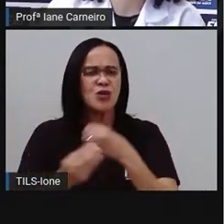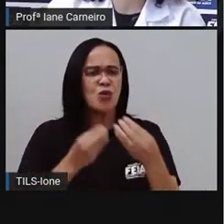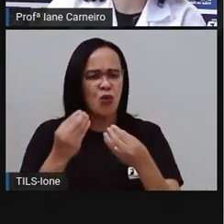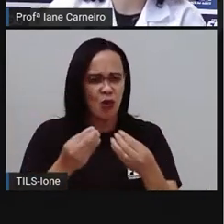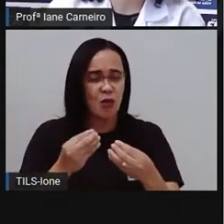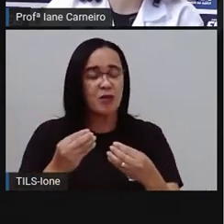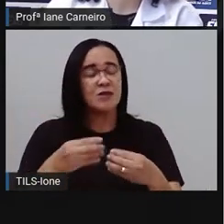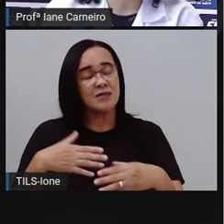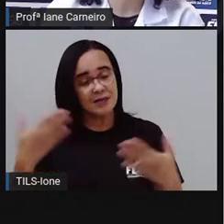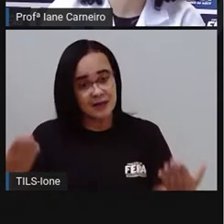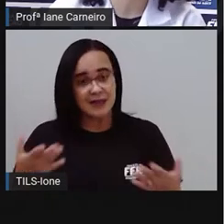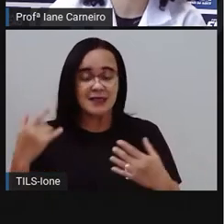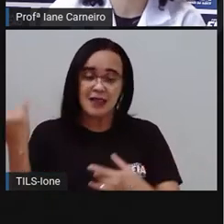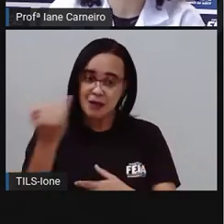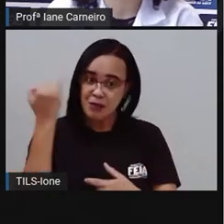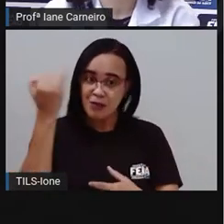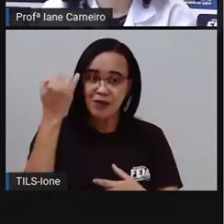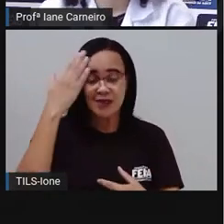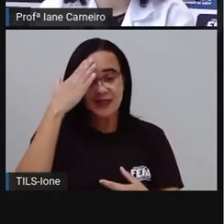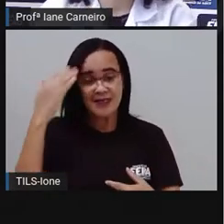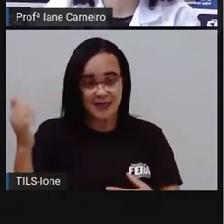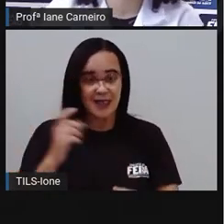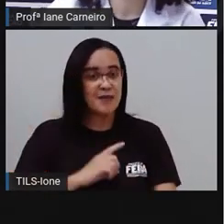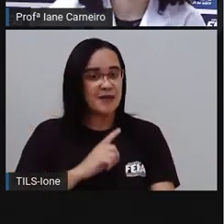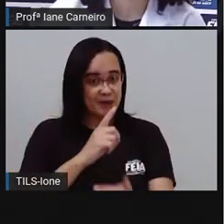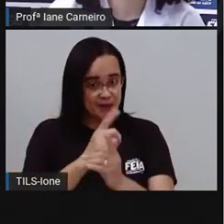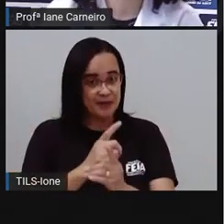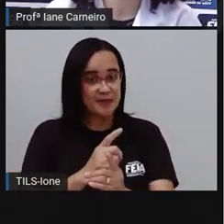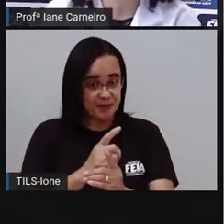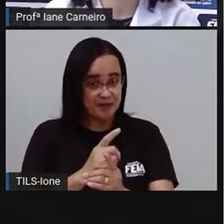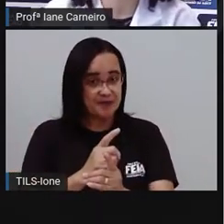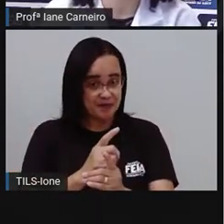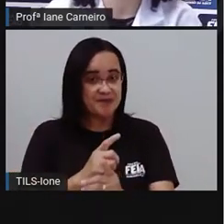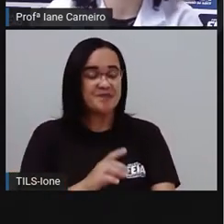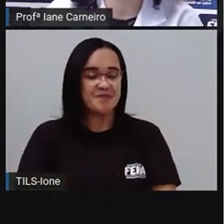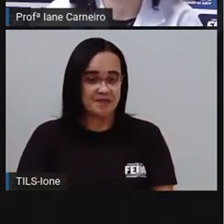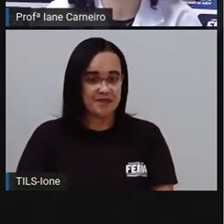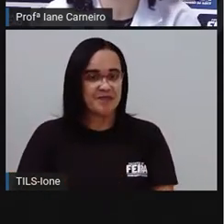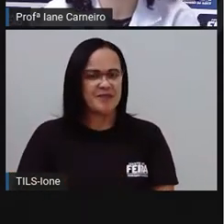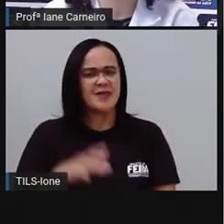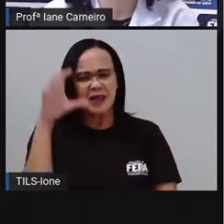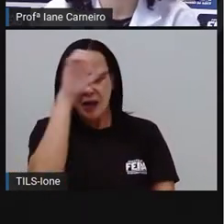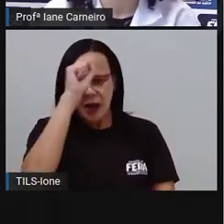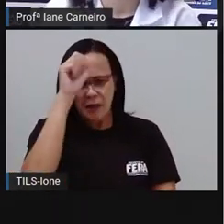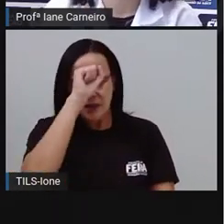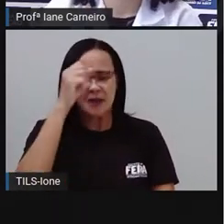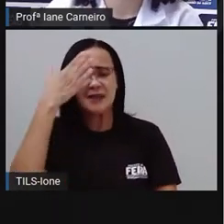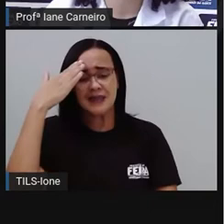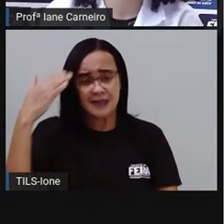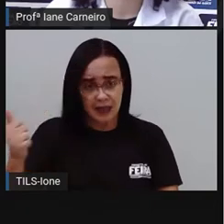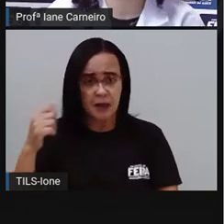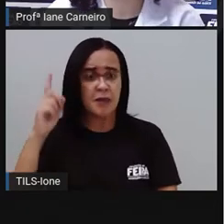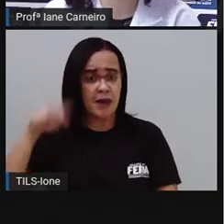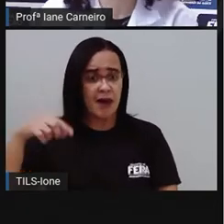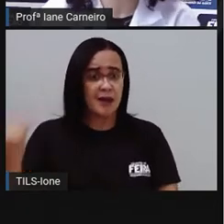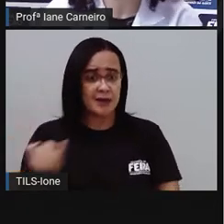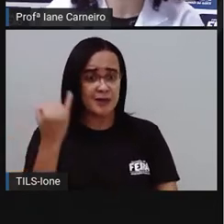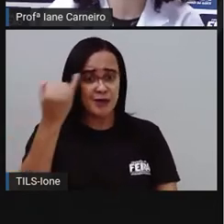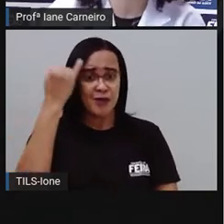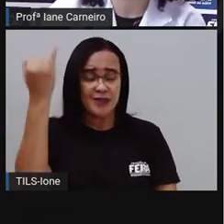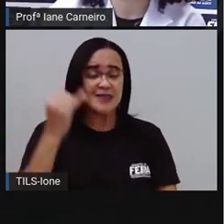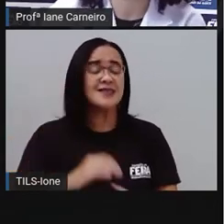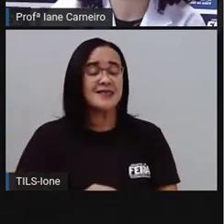aplicativo conseguir encontrar a gente no mapa. Então, é muito importante esse aprendizado. Da gente saber os